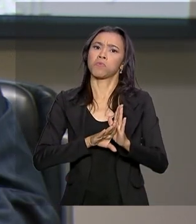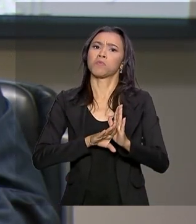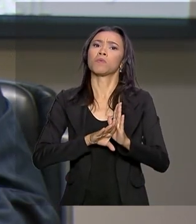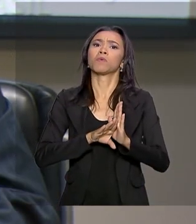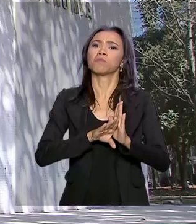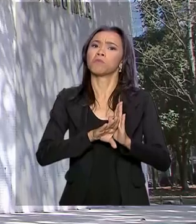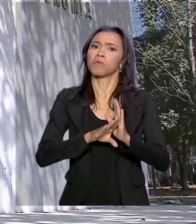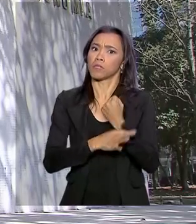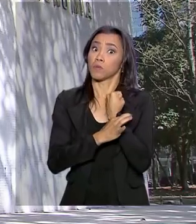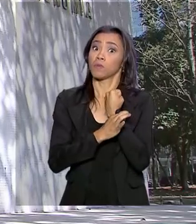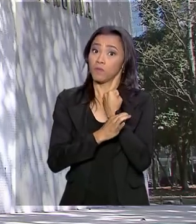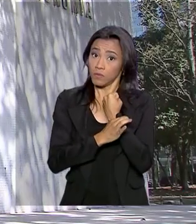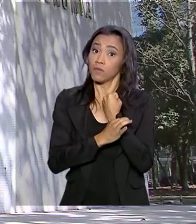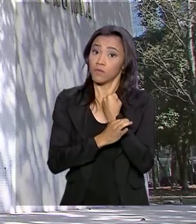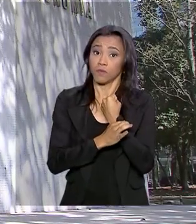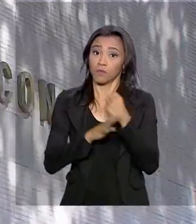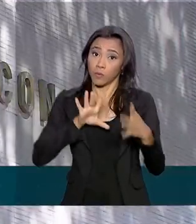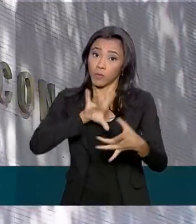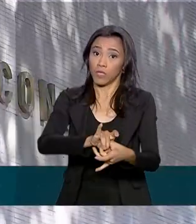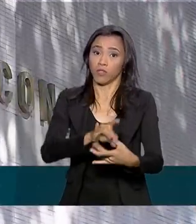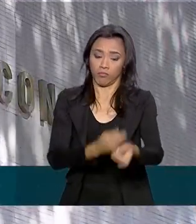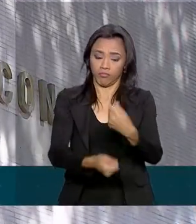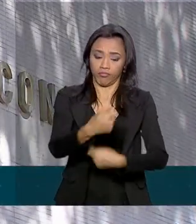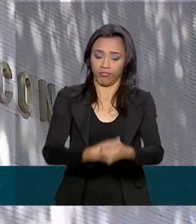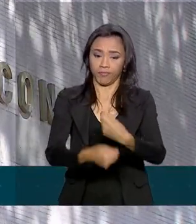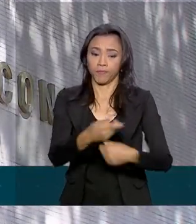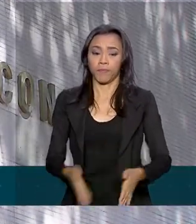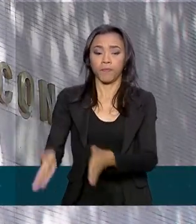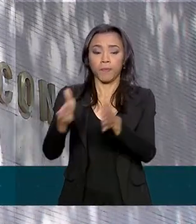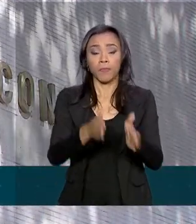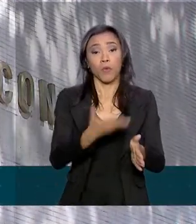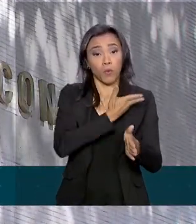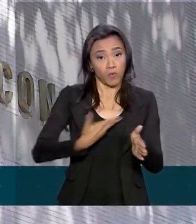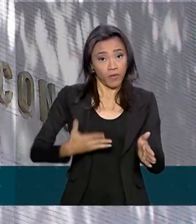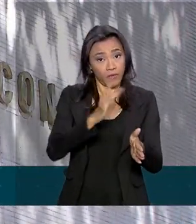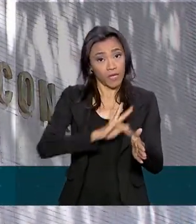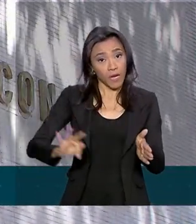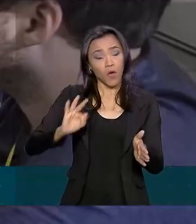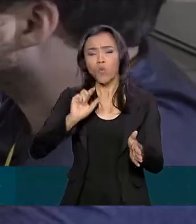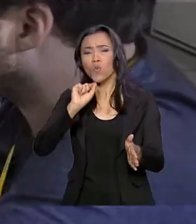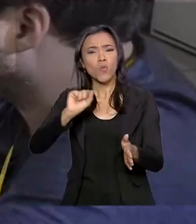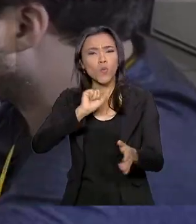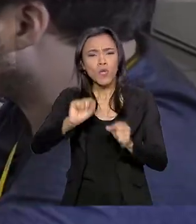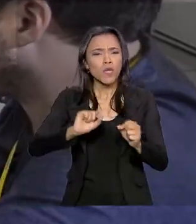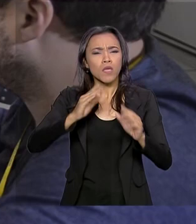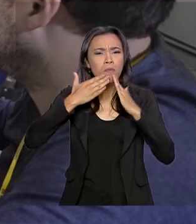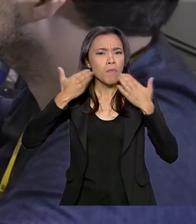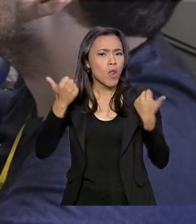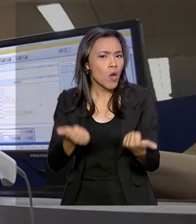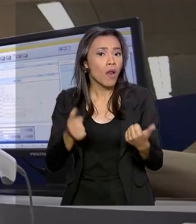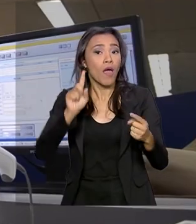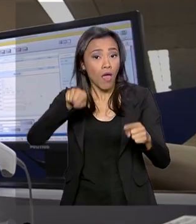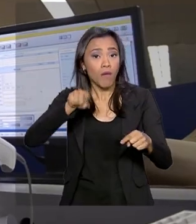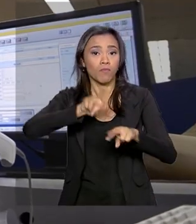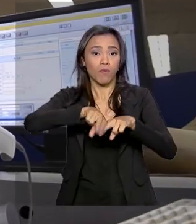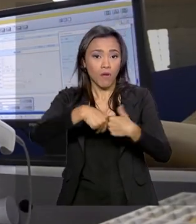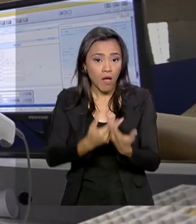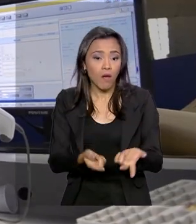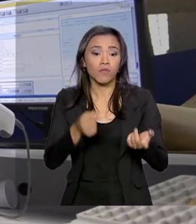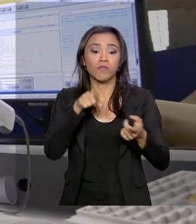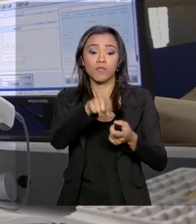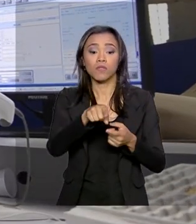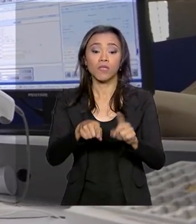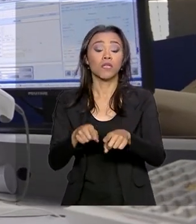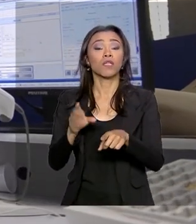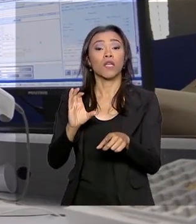Para o governo federal, uma das razões para a melhora no crescimento econômico é o início da liberação dos recursos de